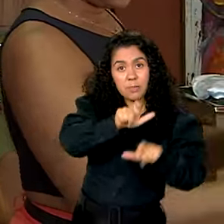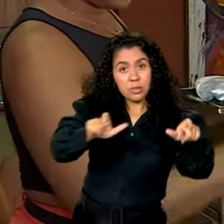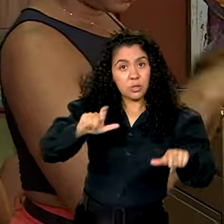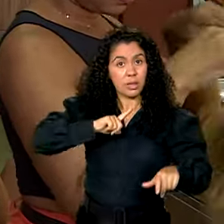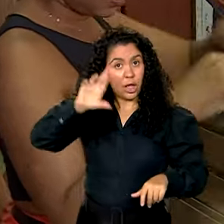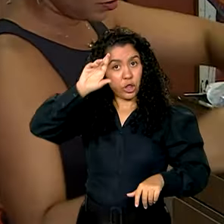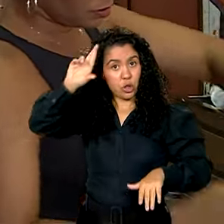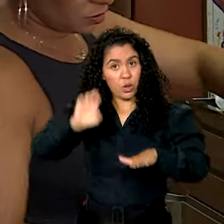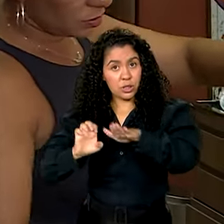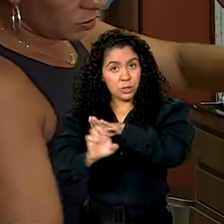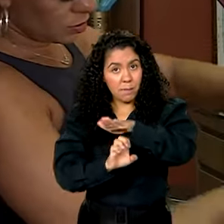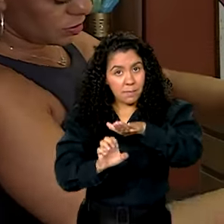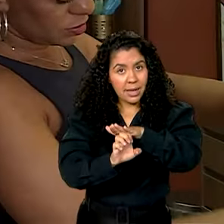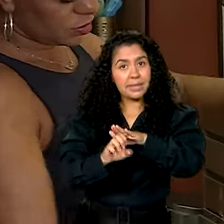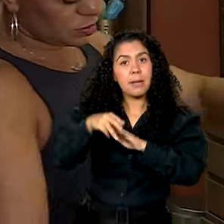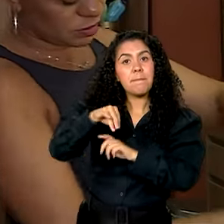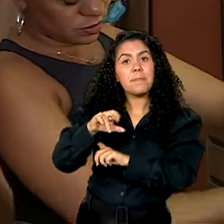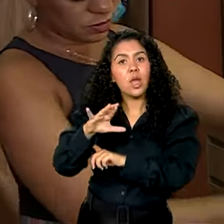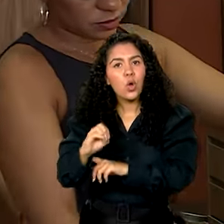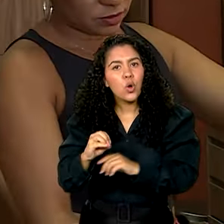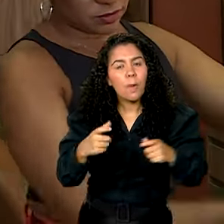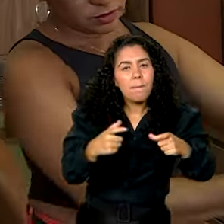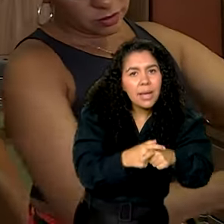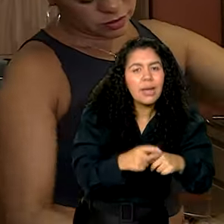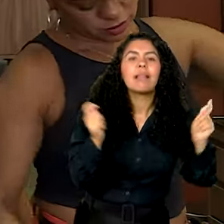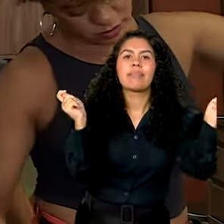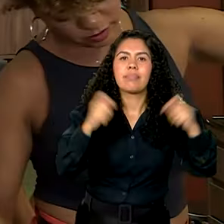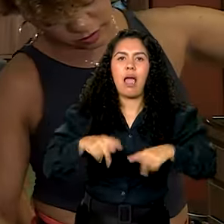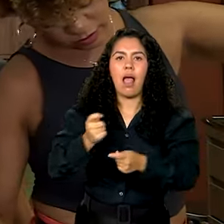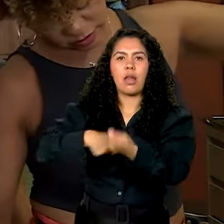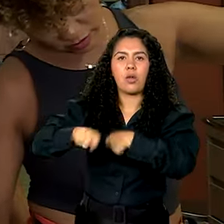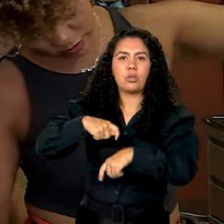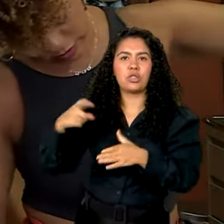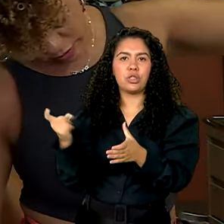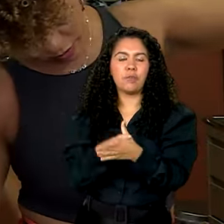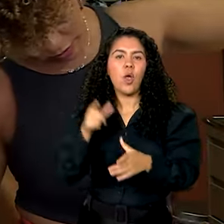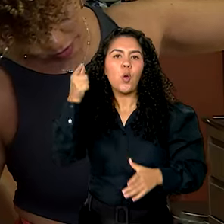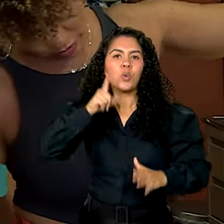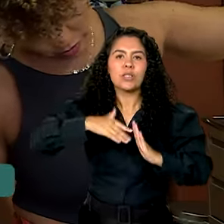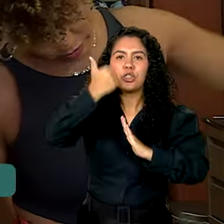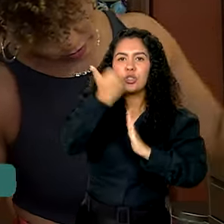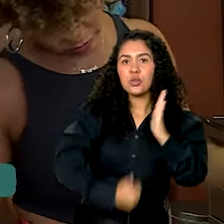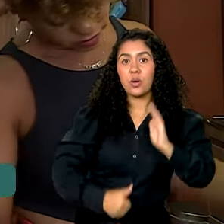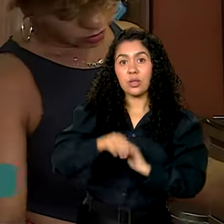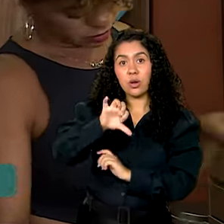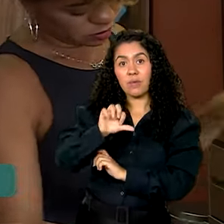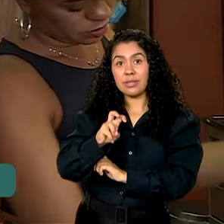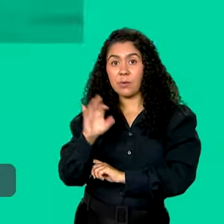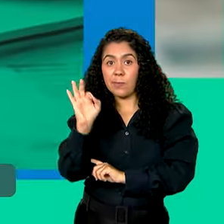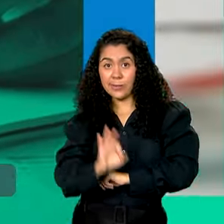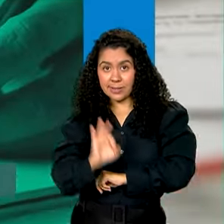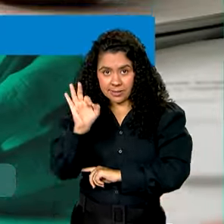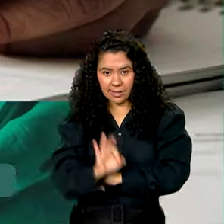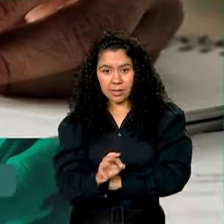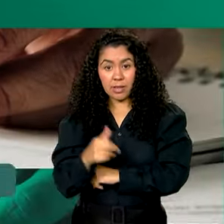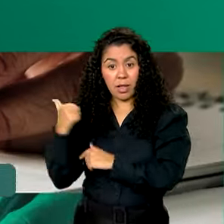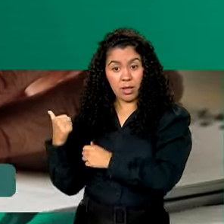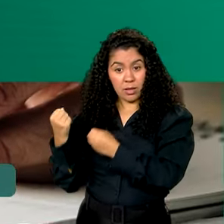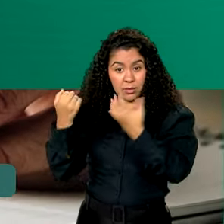pequenas empresas pode negociar suas dívidas e obter descontos de até 95%. O Desenrola